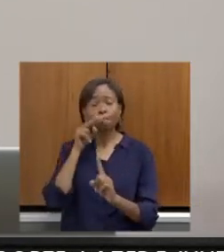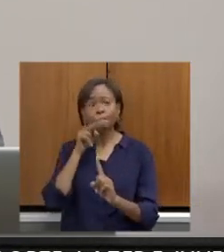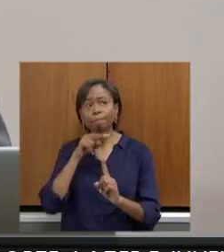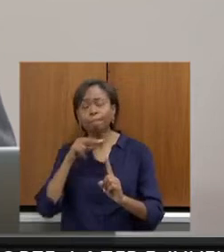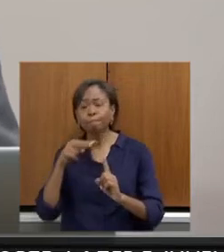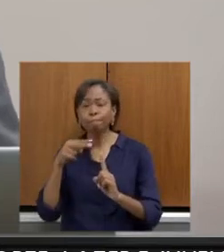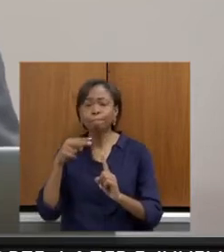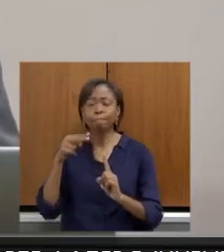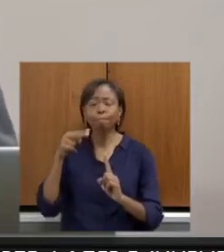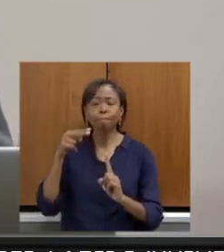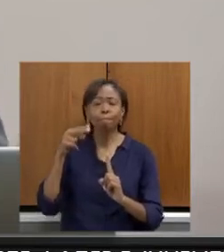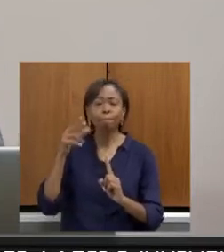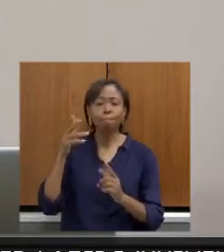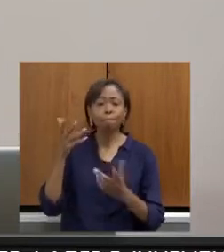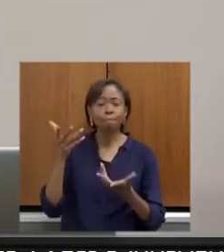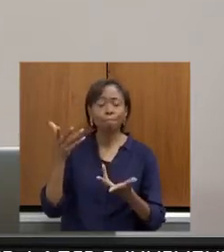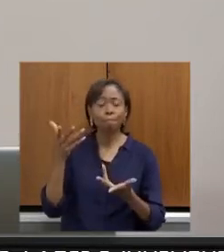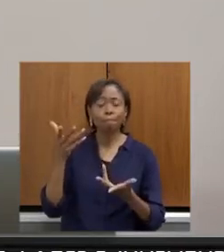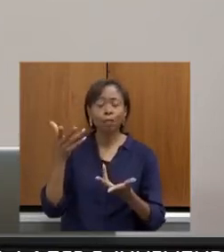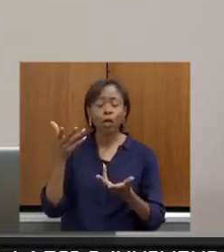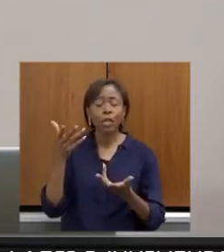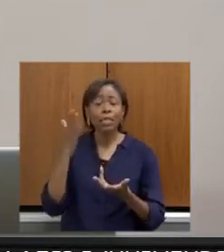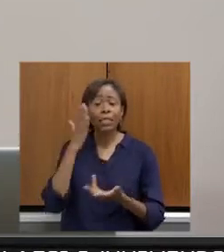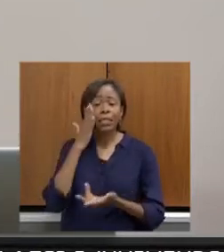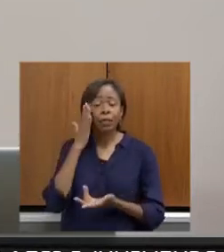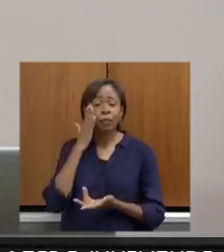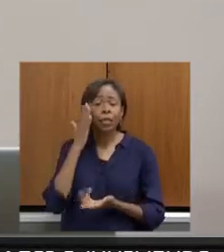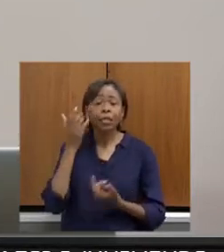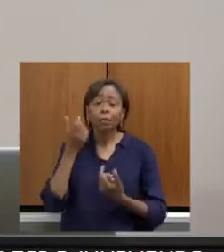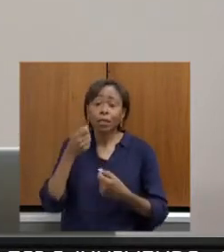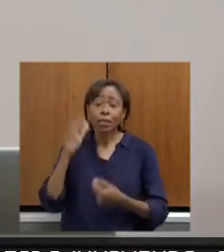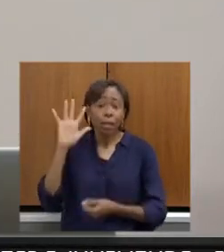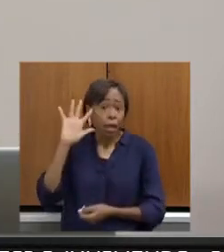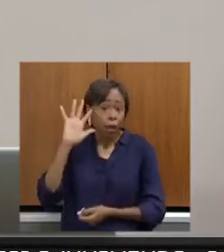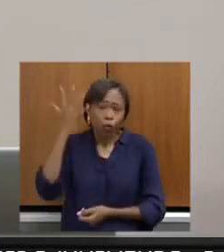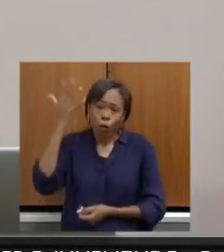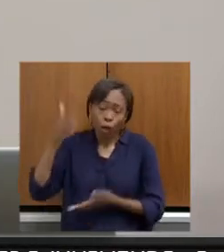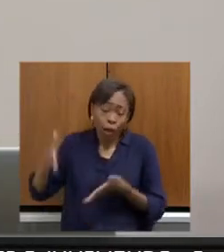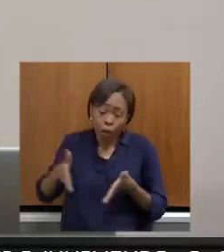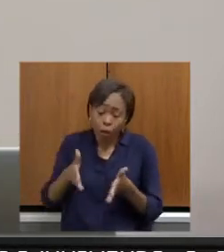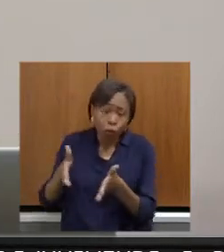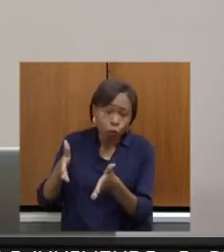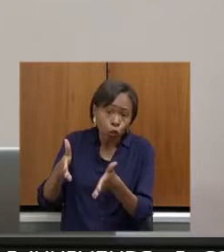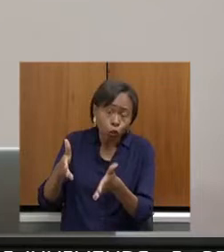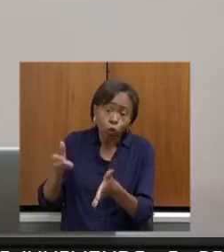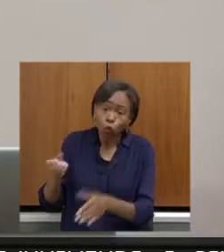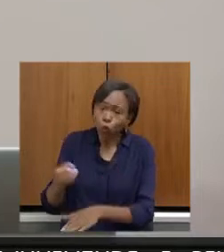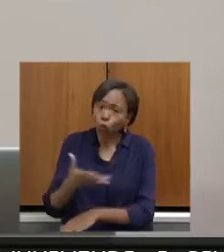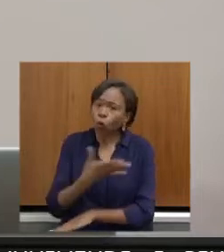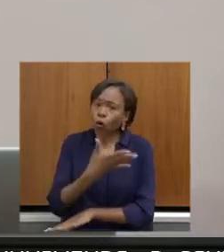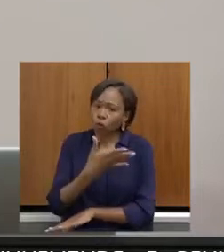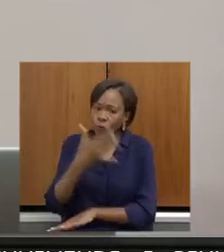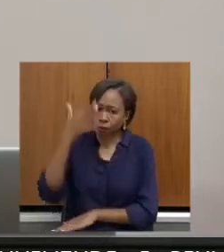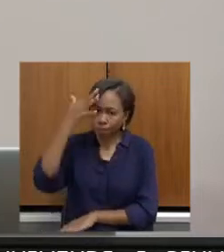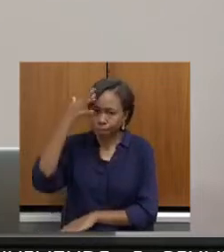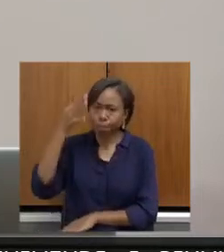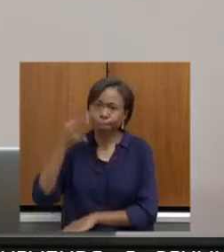apurada e saber que nós temos que traçar novos caminhos. Isso é com certeza. Isso é com certeza.